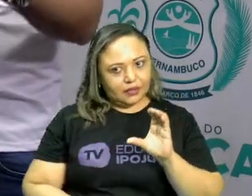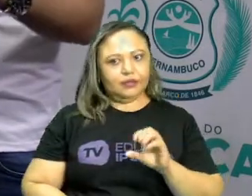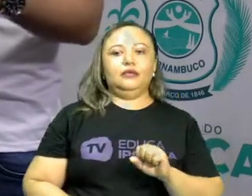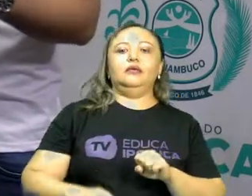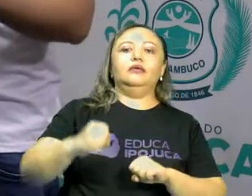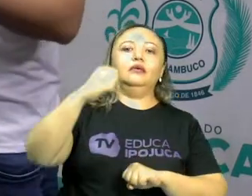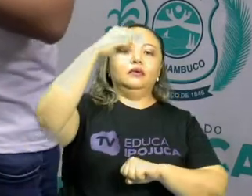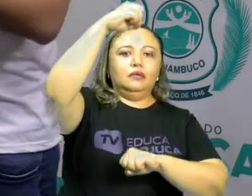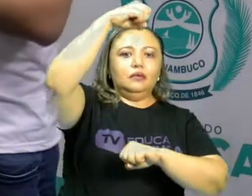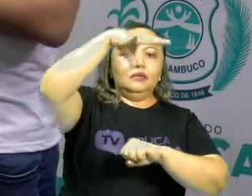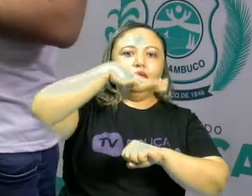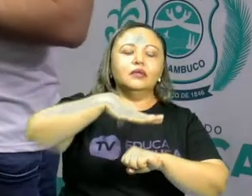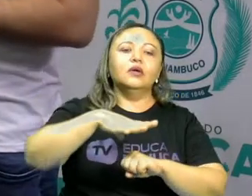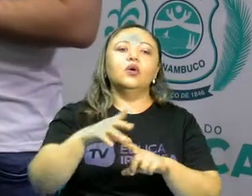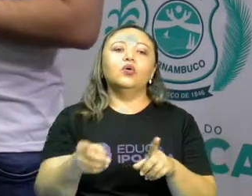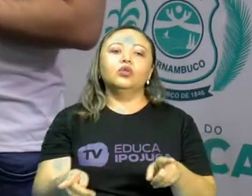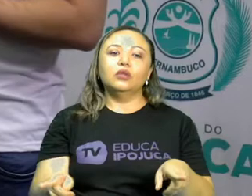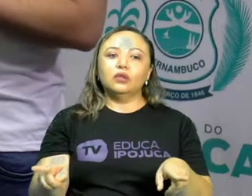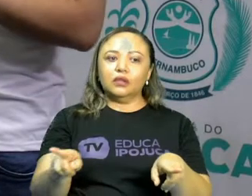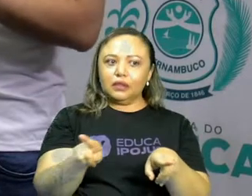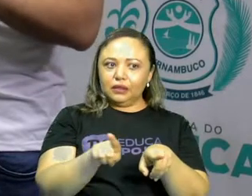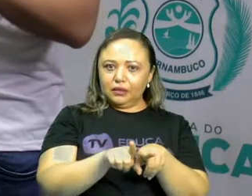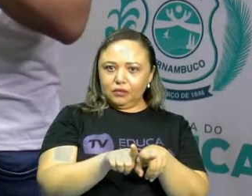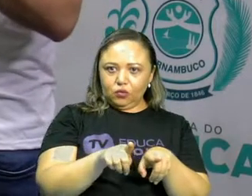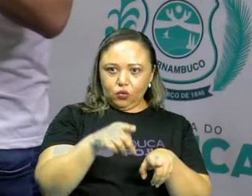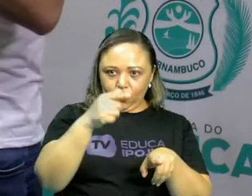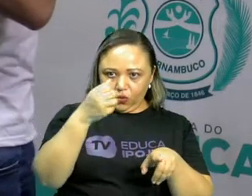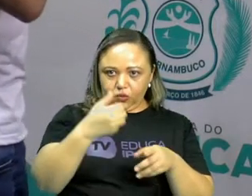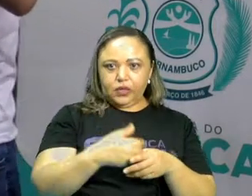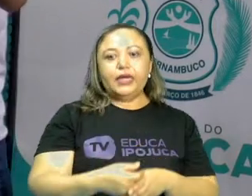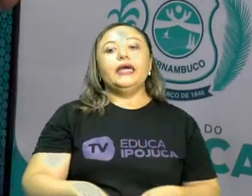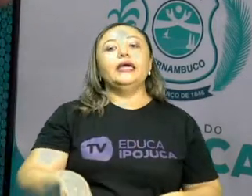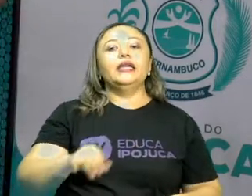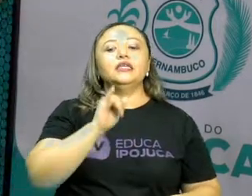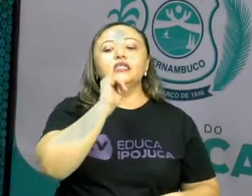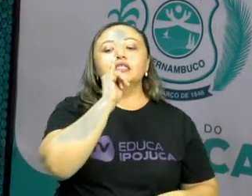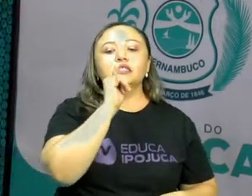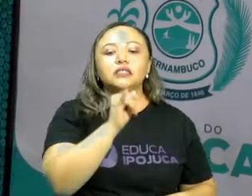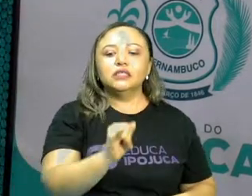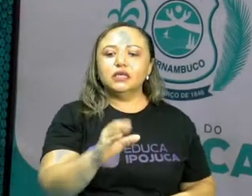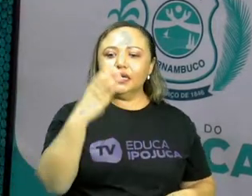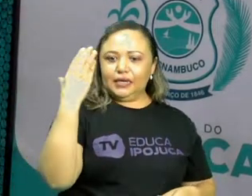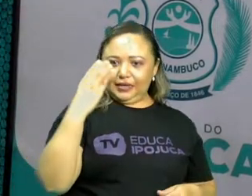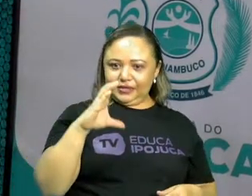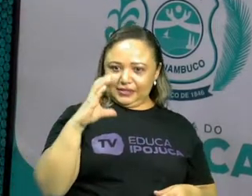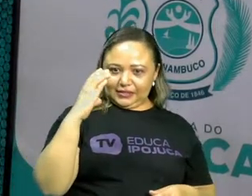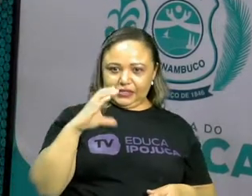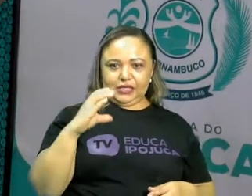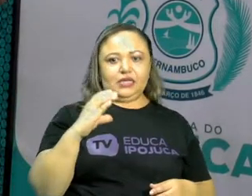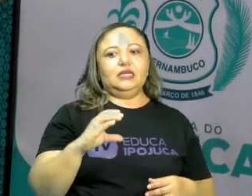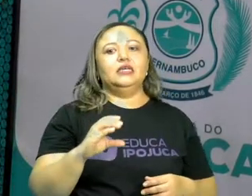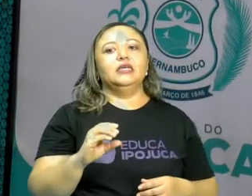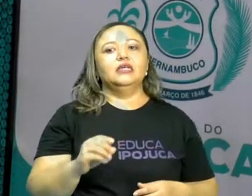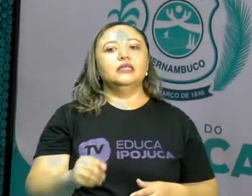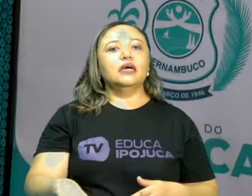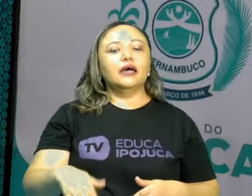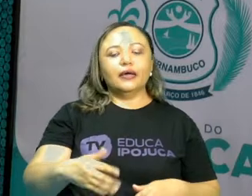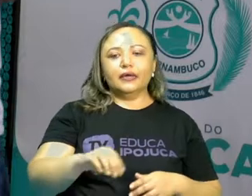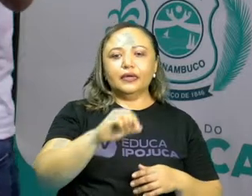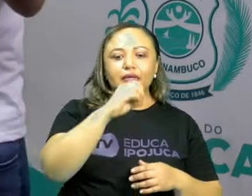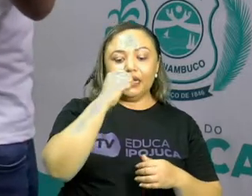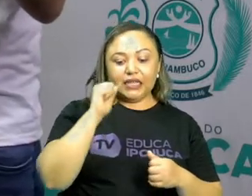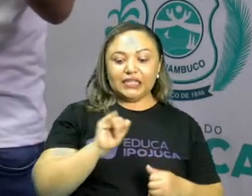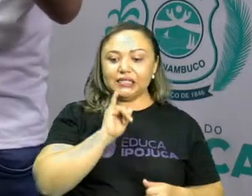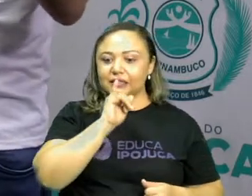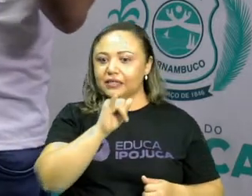iluminismo. Uma outra coisa é que eles defendiam a ciência e a razão como uma forma de compreensão